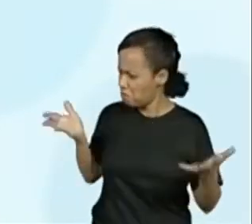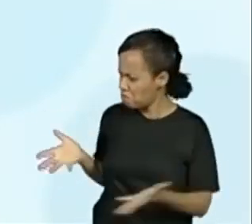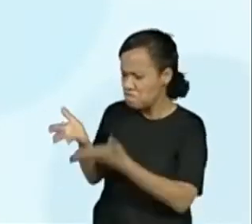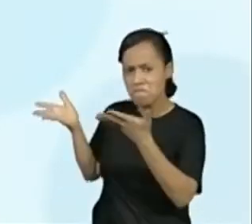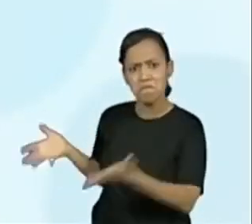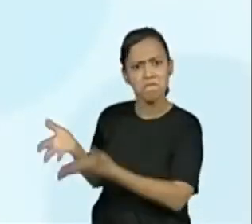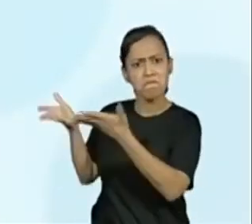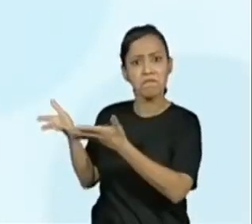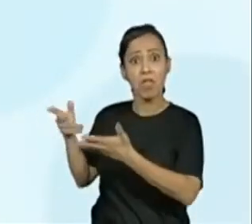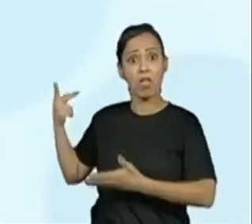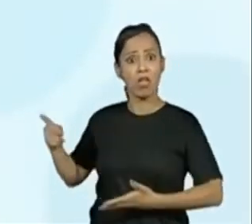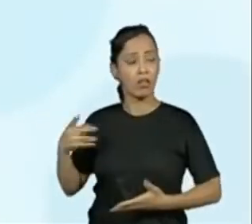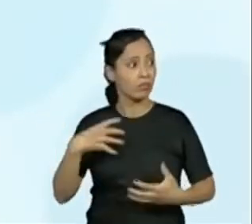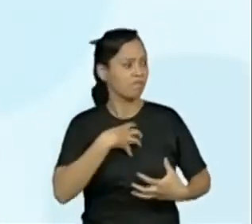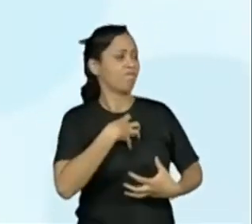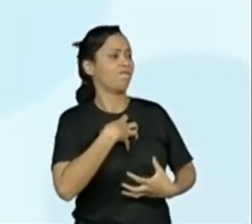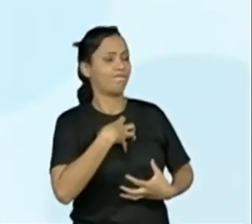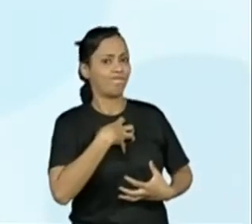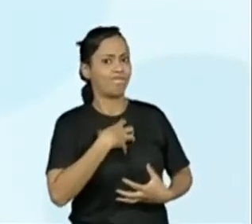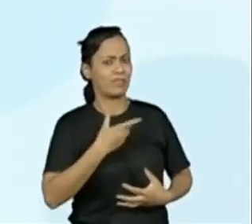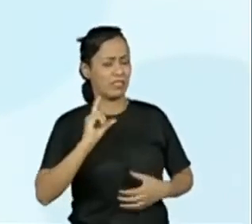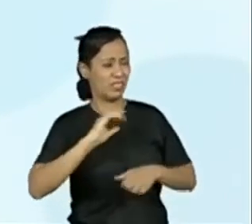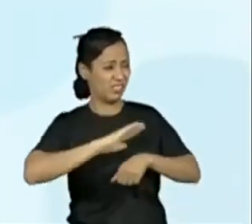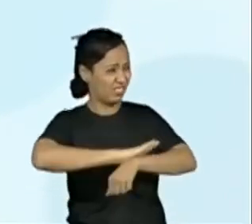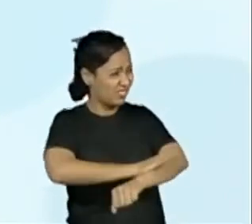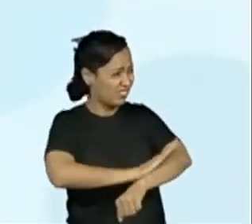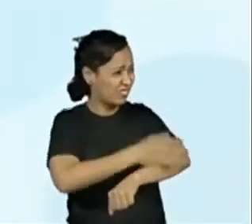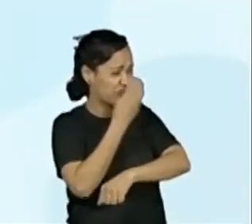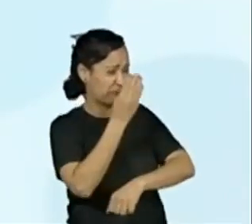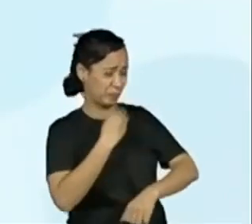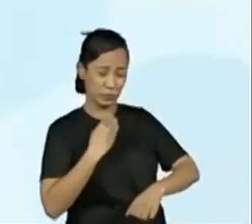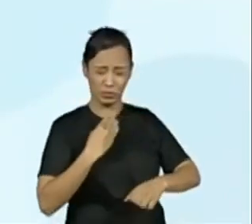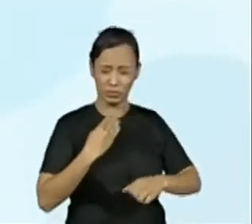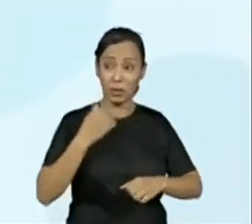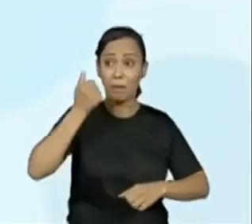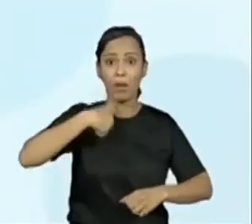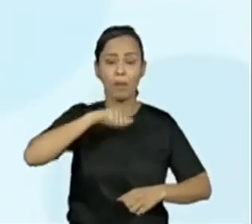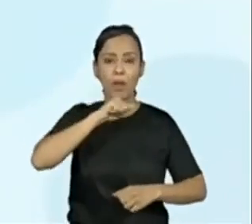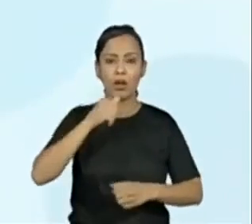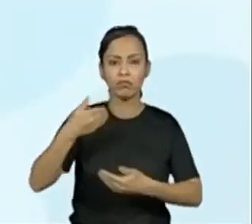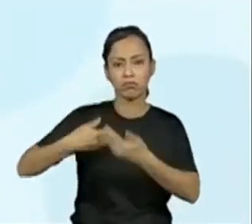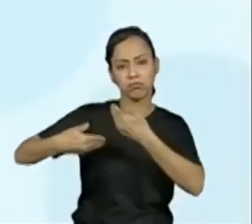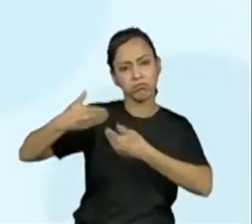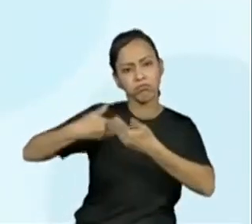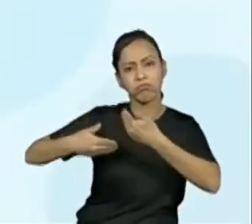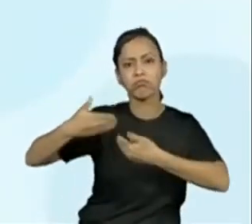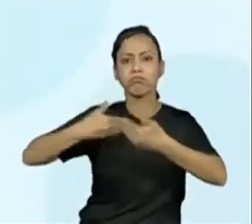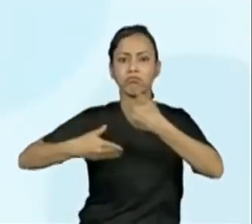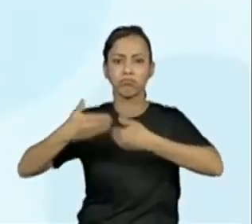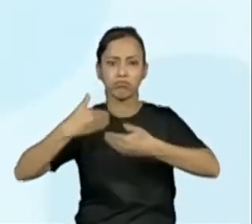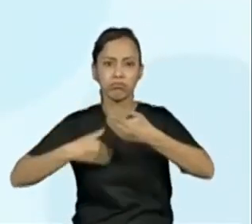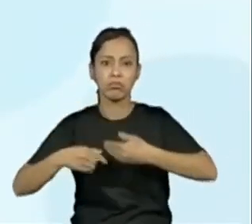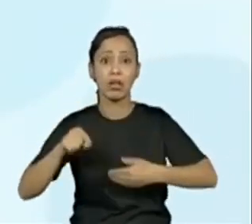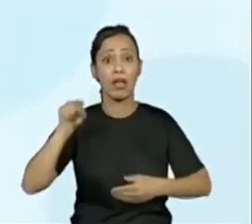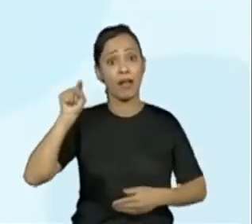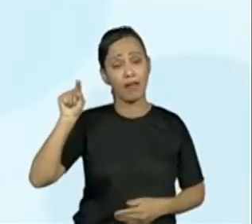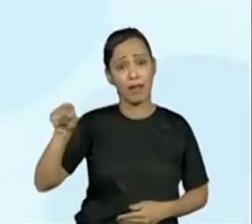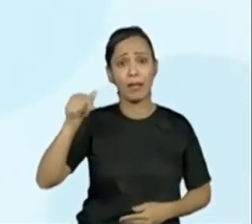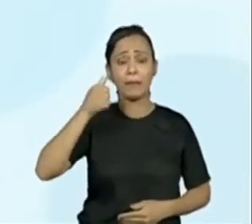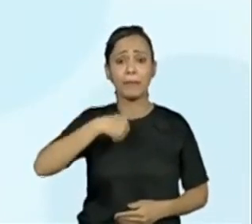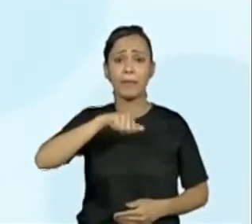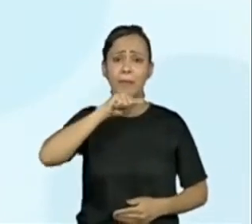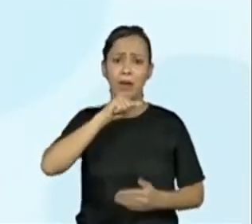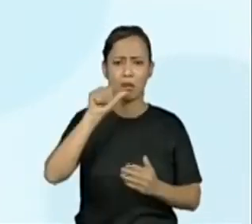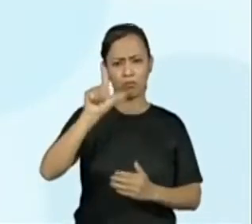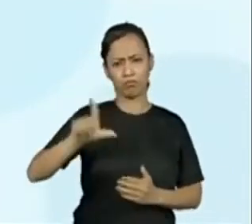Adriel sentiu muito o que aconteceu e recebeu o consolo da mãe, que apesar de não conhecer profundamente a